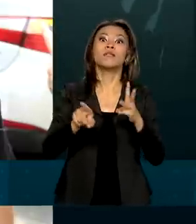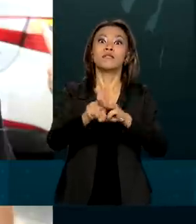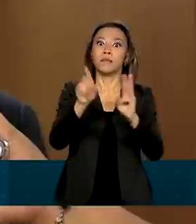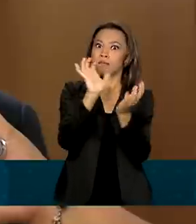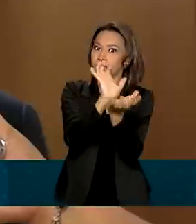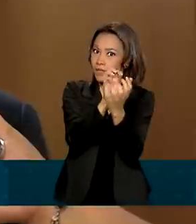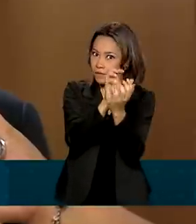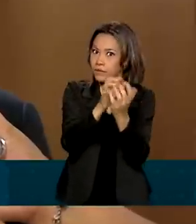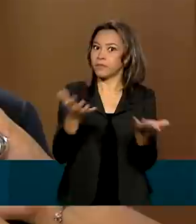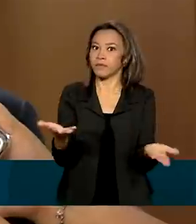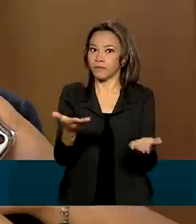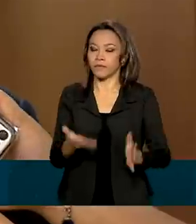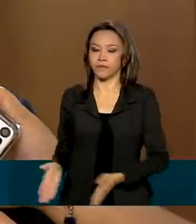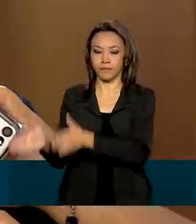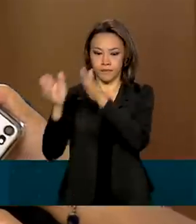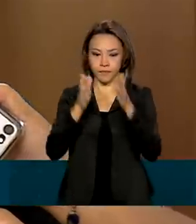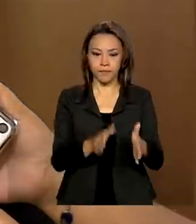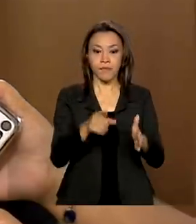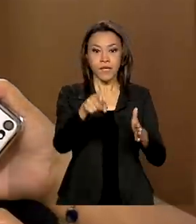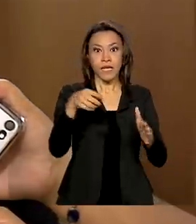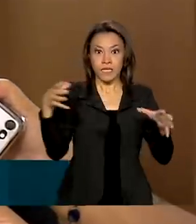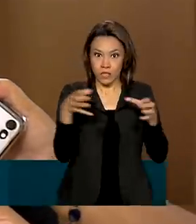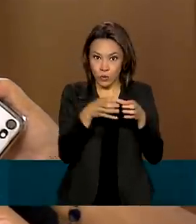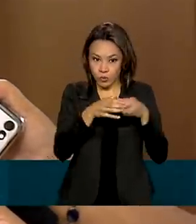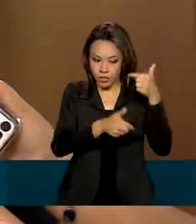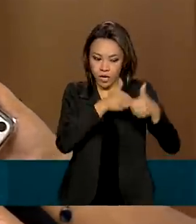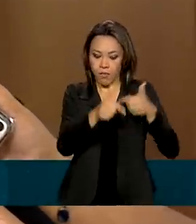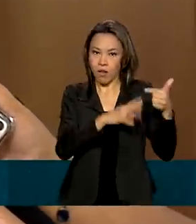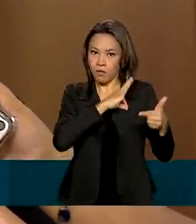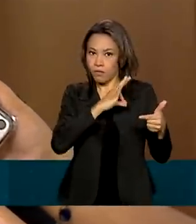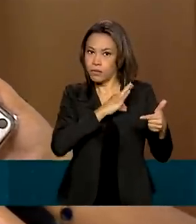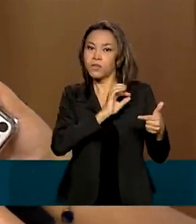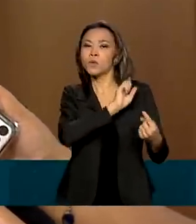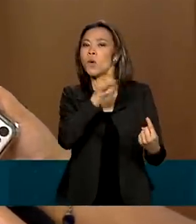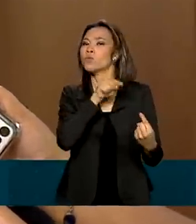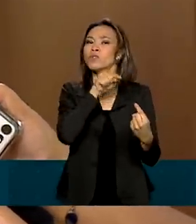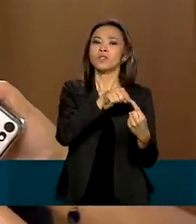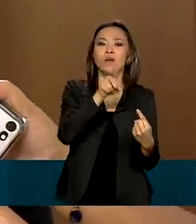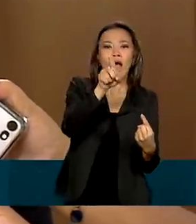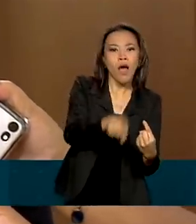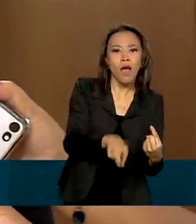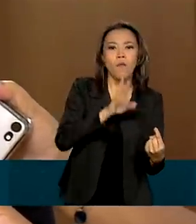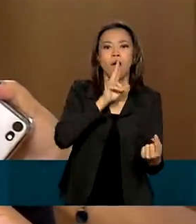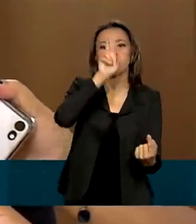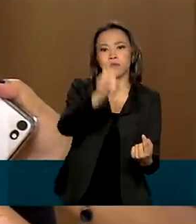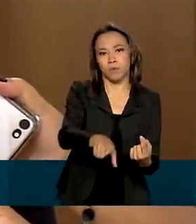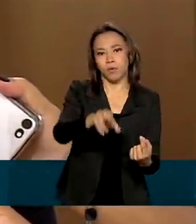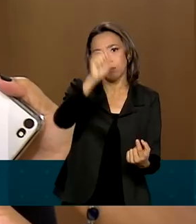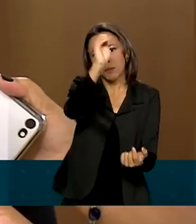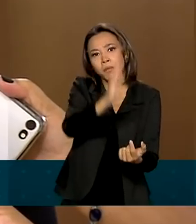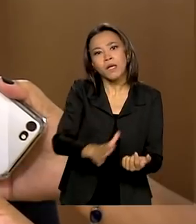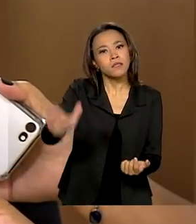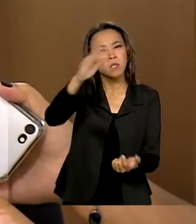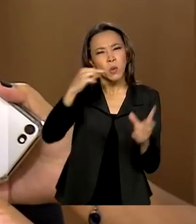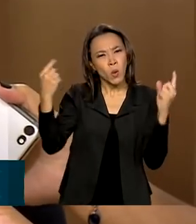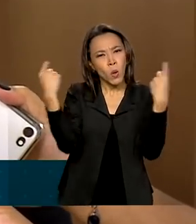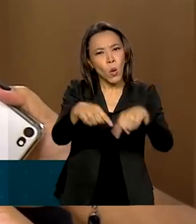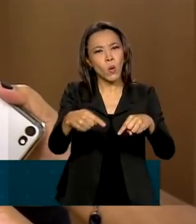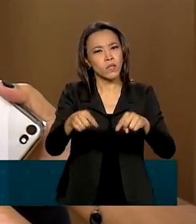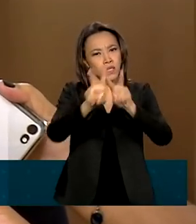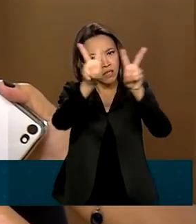Pernambuco. A operação tinha como grande objetivo dar uma resposta nacional para esse tipo de crime,